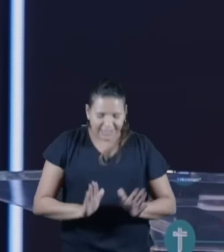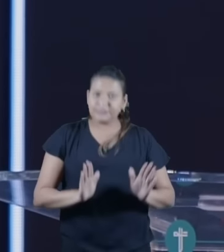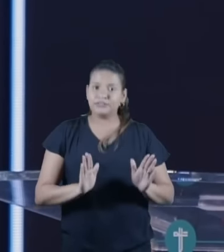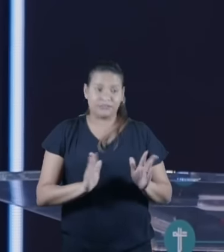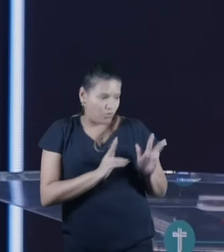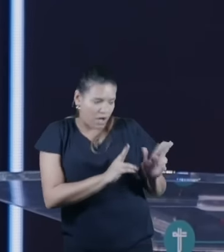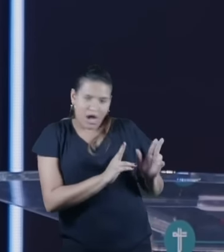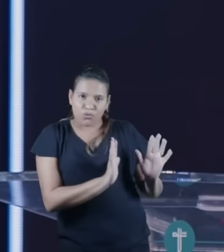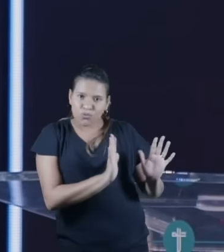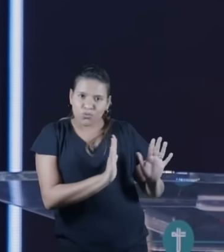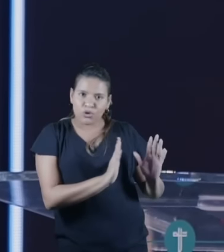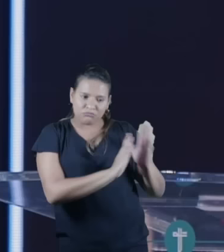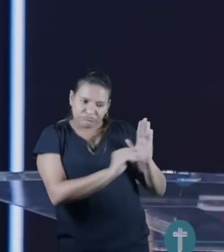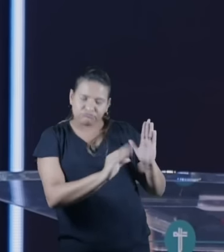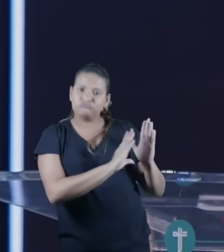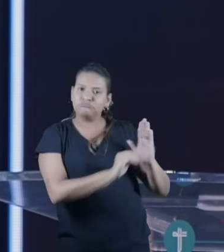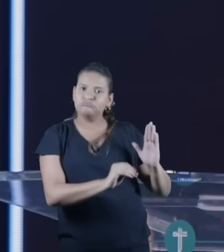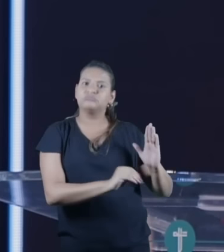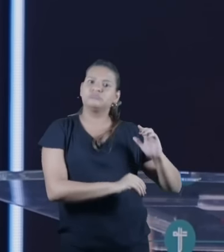todos os pais judeus.